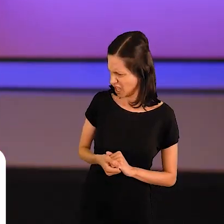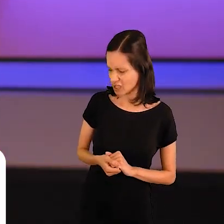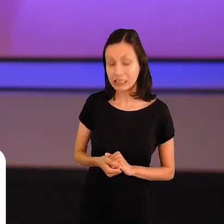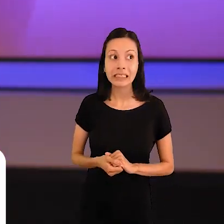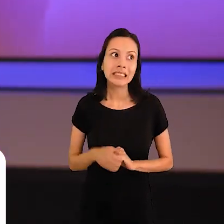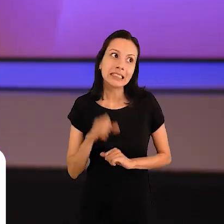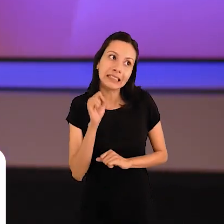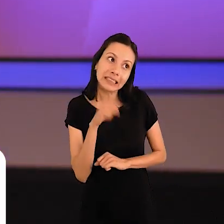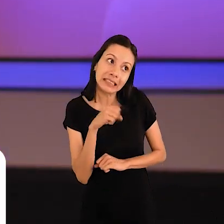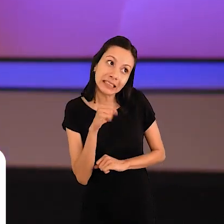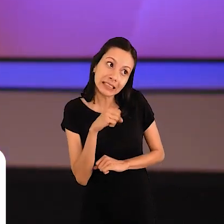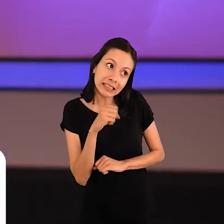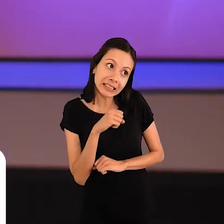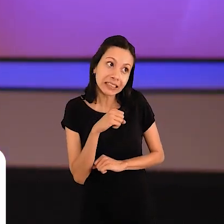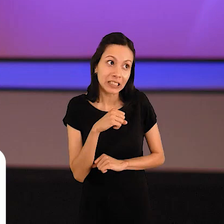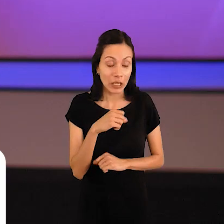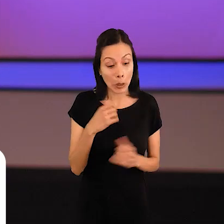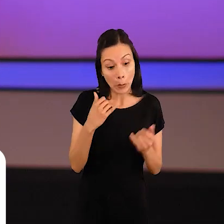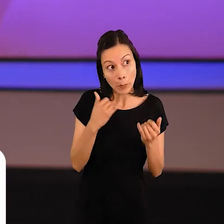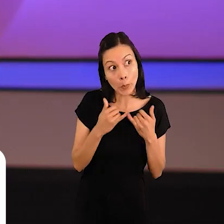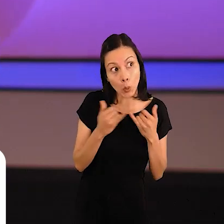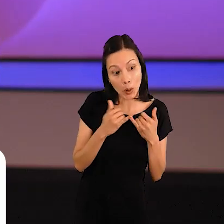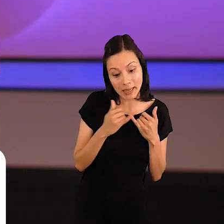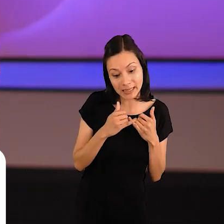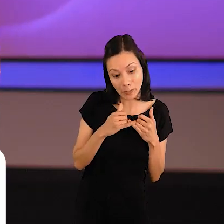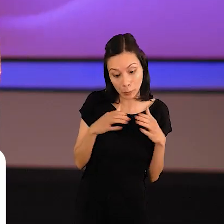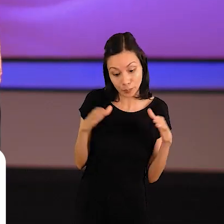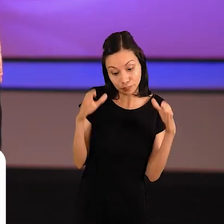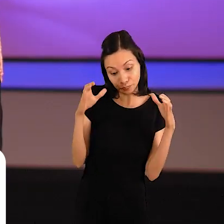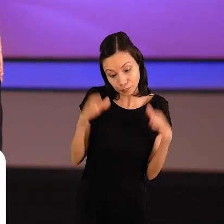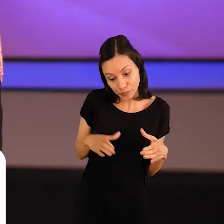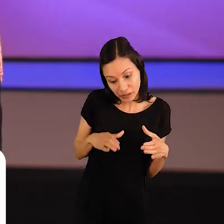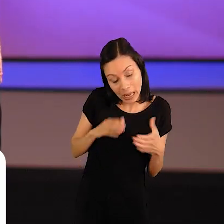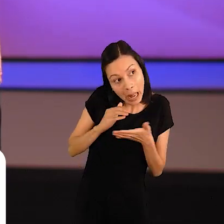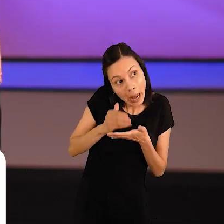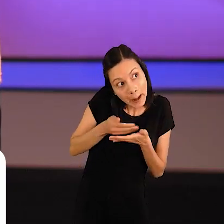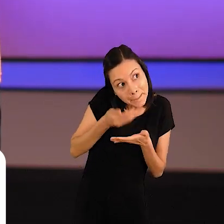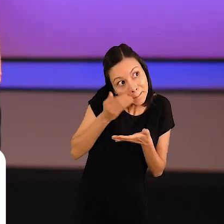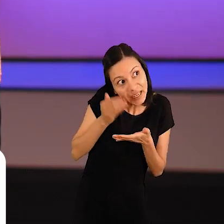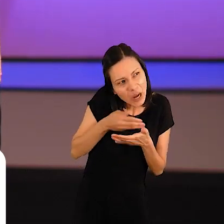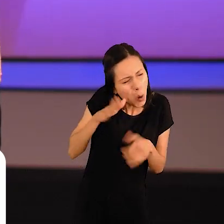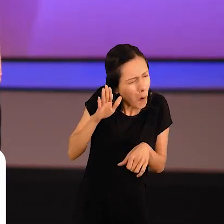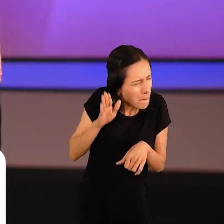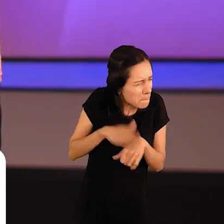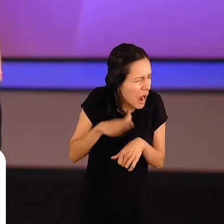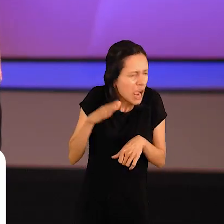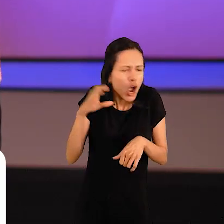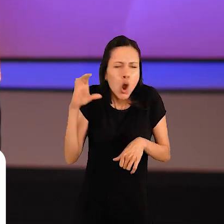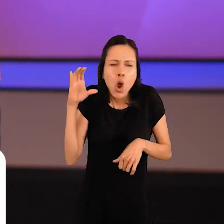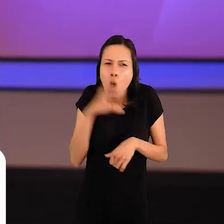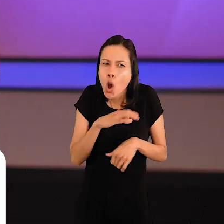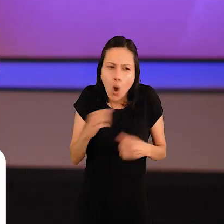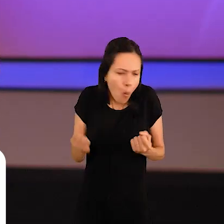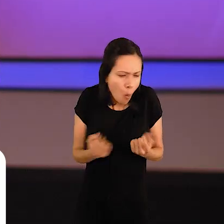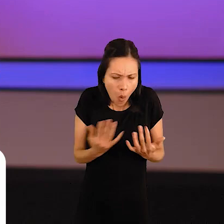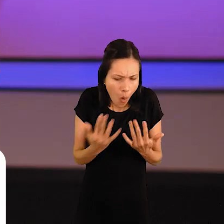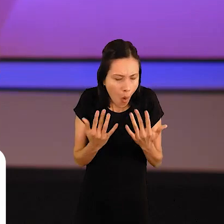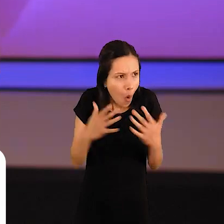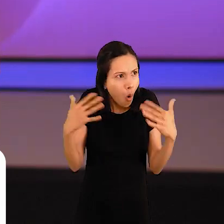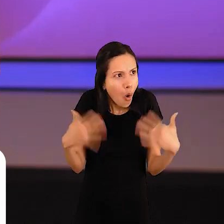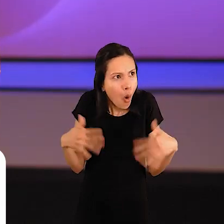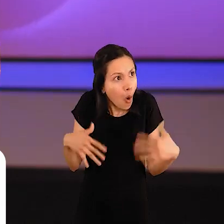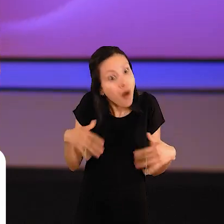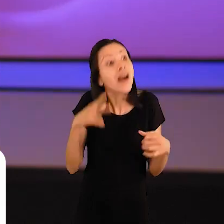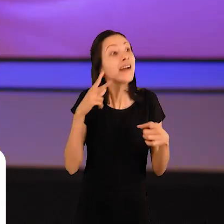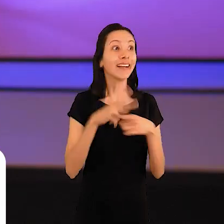que conseguir tomar um mingau mais quente, mais fumegante, será o vencedor.